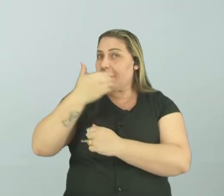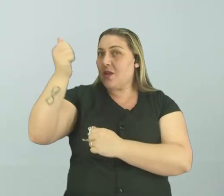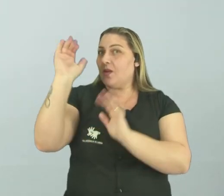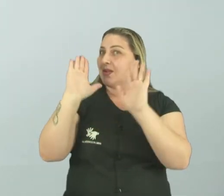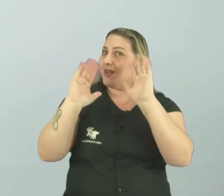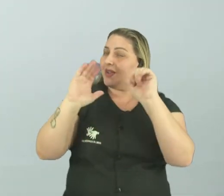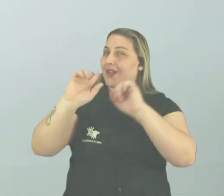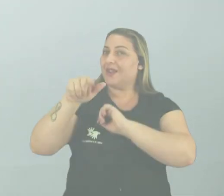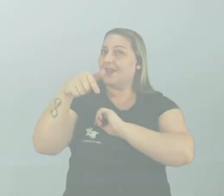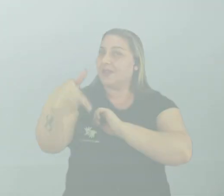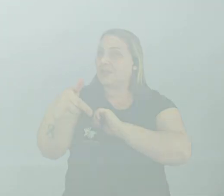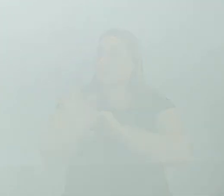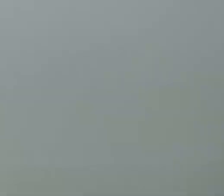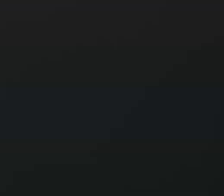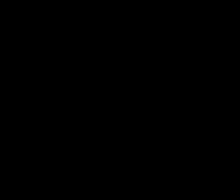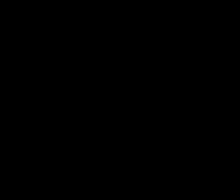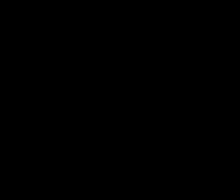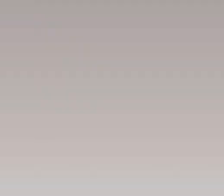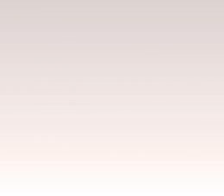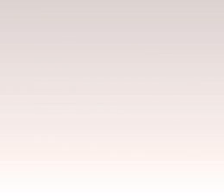Tchau, tchau. Até daqui a pouco.